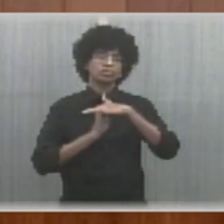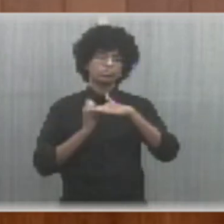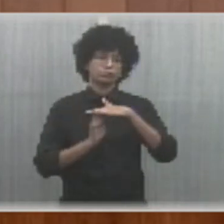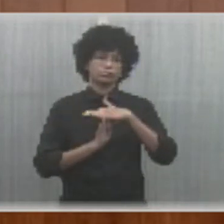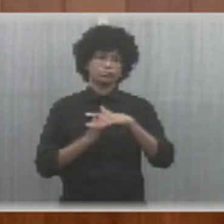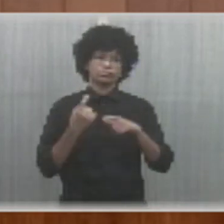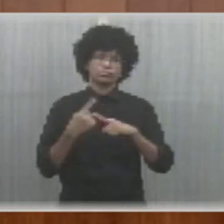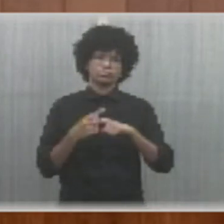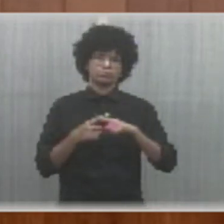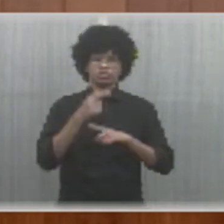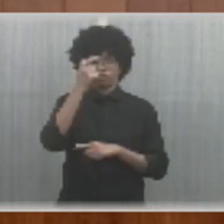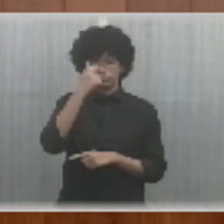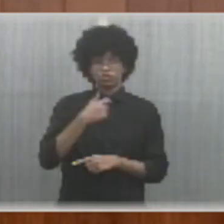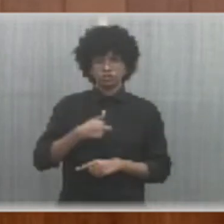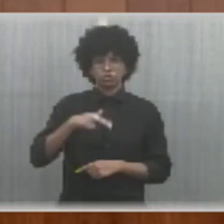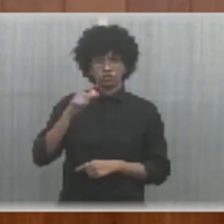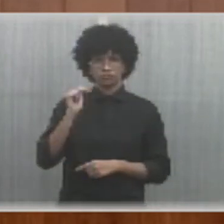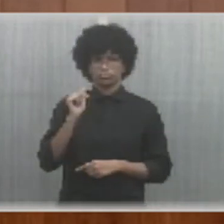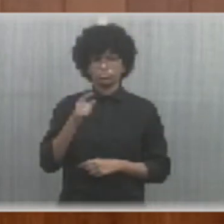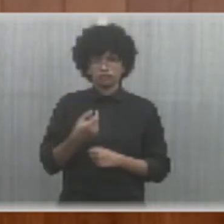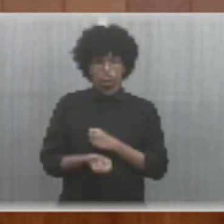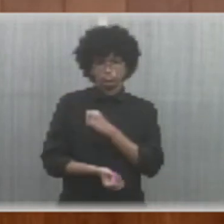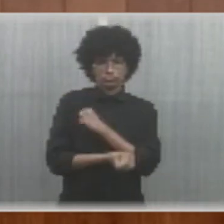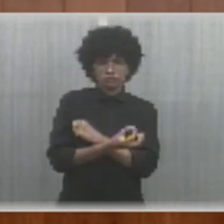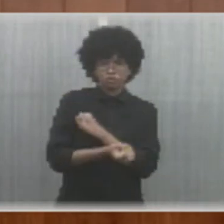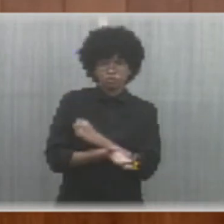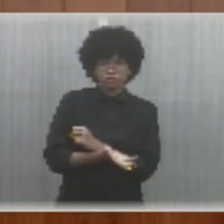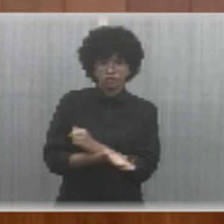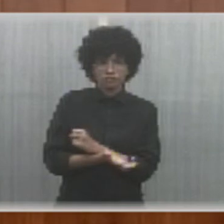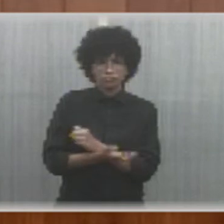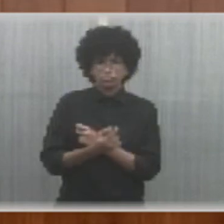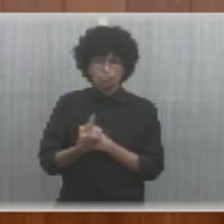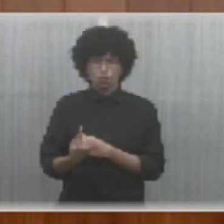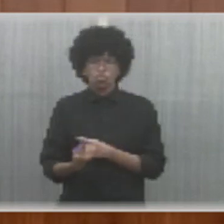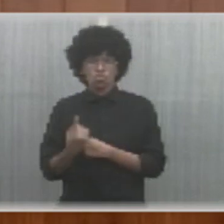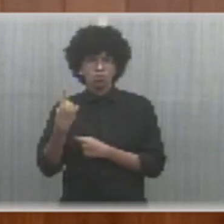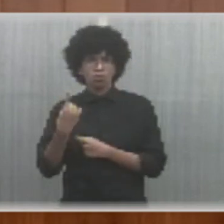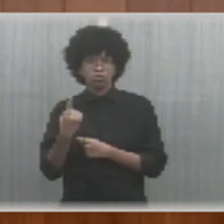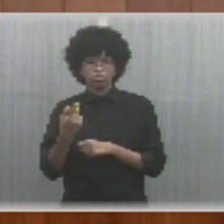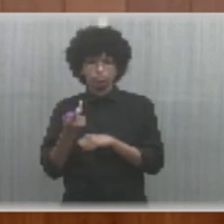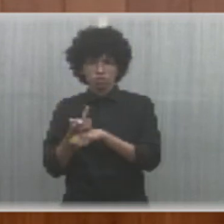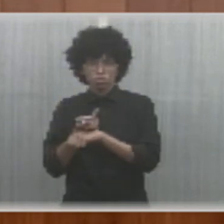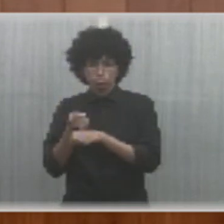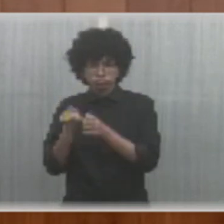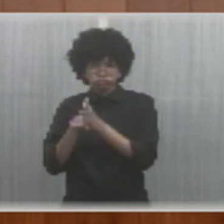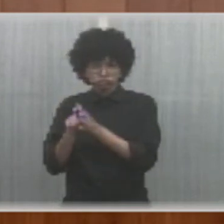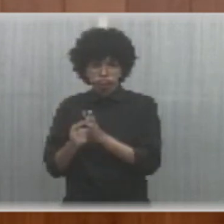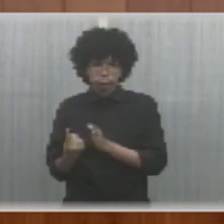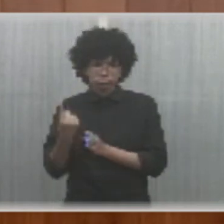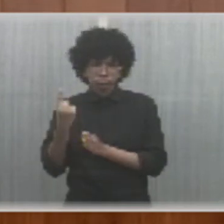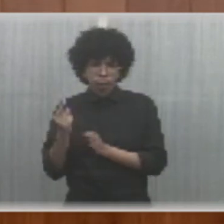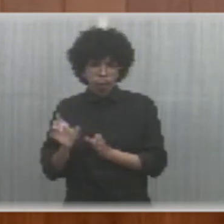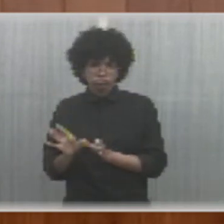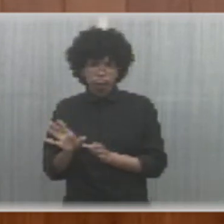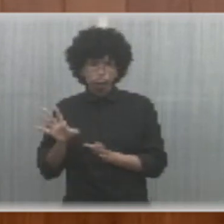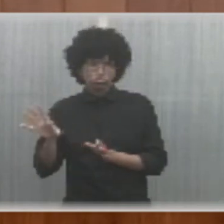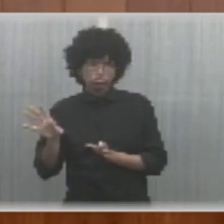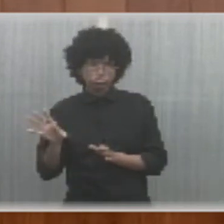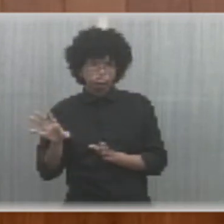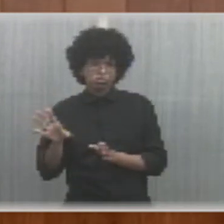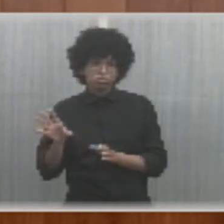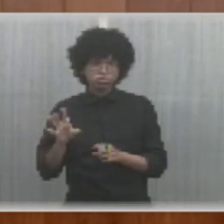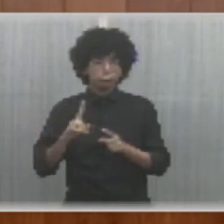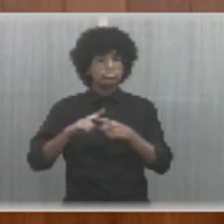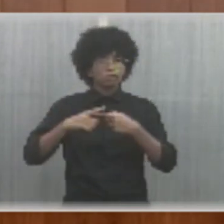nunca vi ato de corrupção unilateral. Não existe. Corrupção tem o corrompido e o